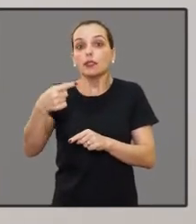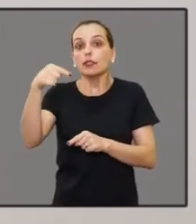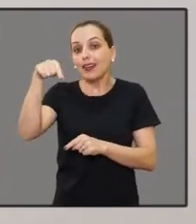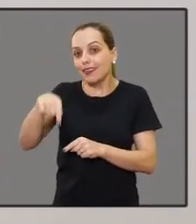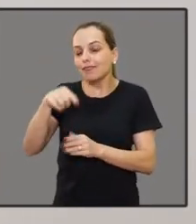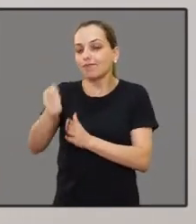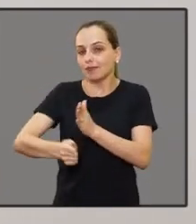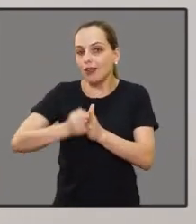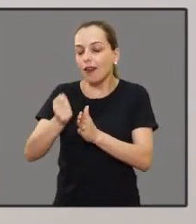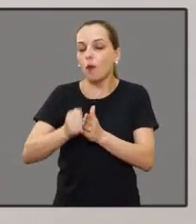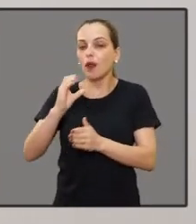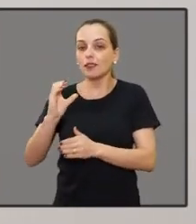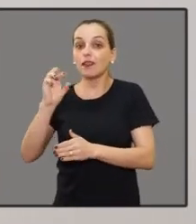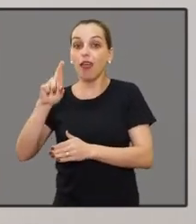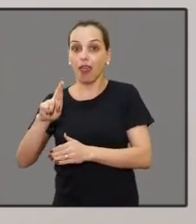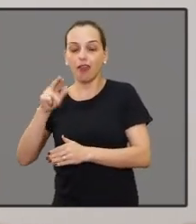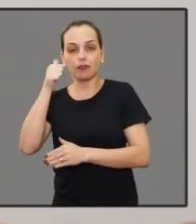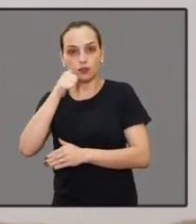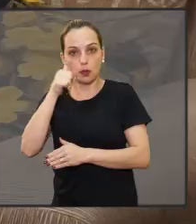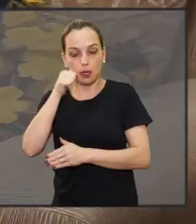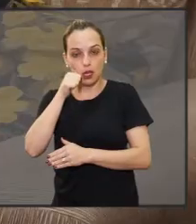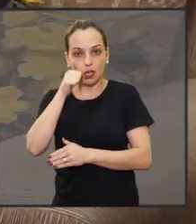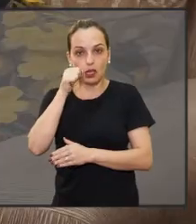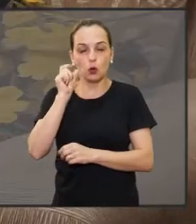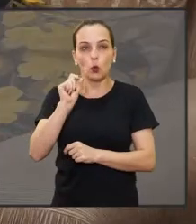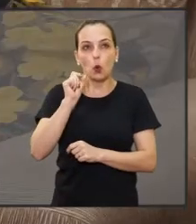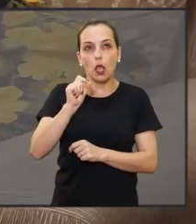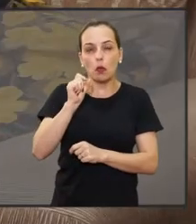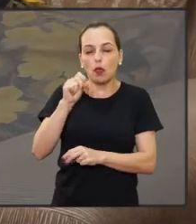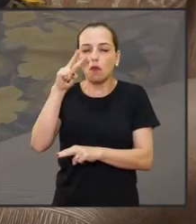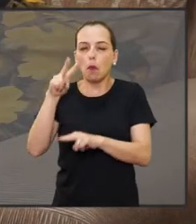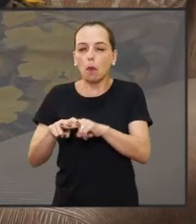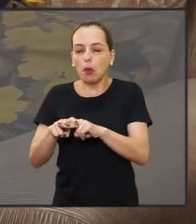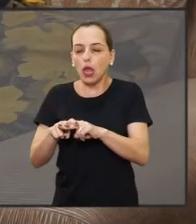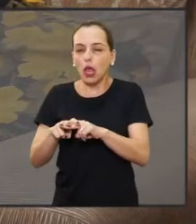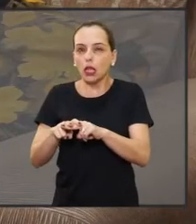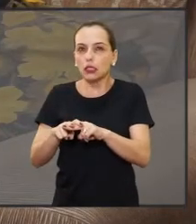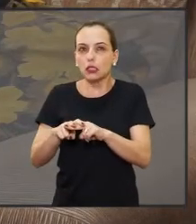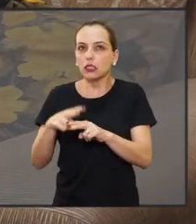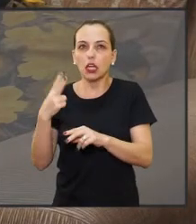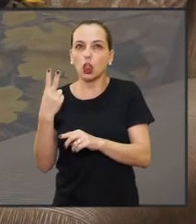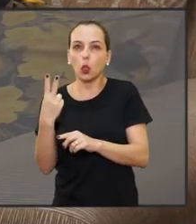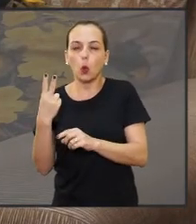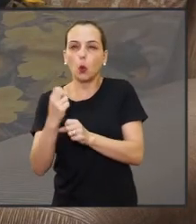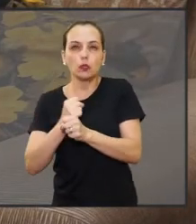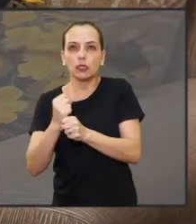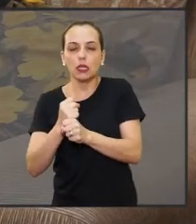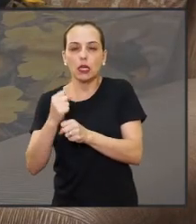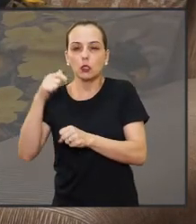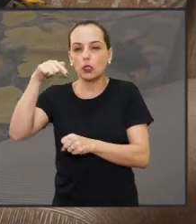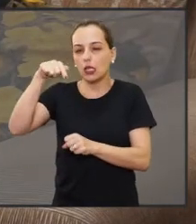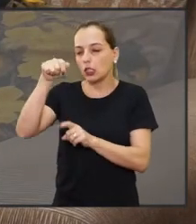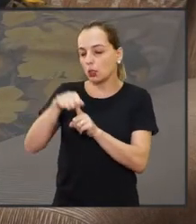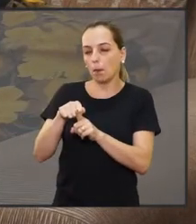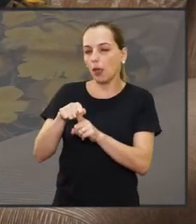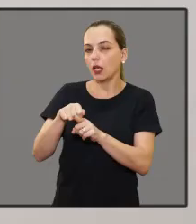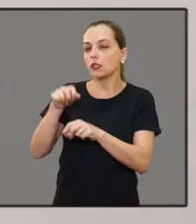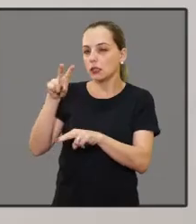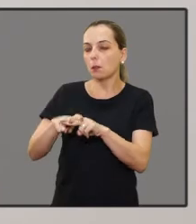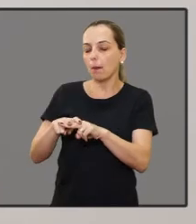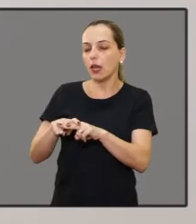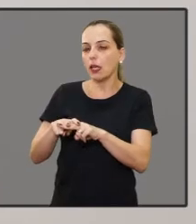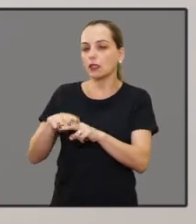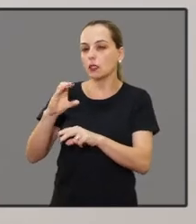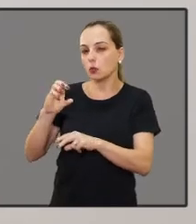Pirajuí vim para o CR Feminino de Araraquara. Fiquei aqui uns dois e pouco, dois e sete, por aí,